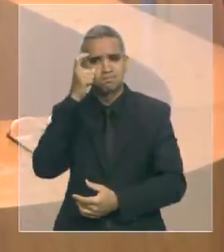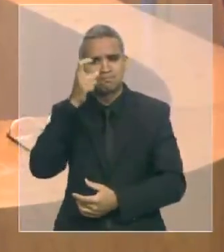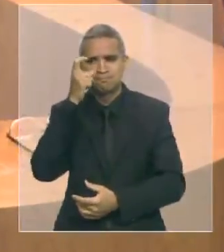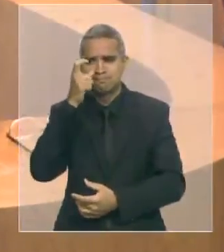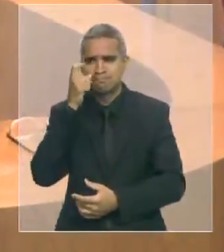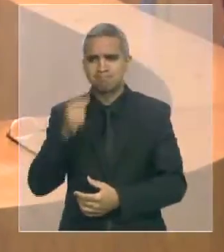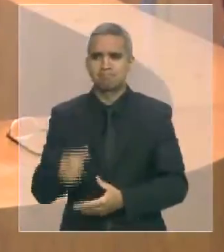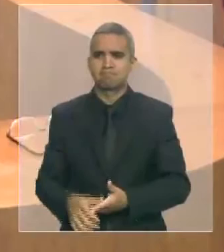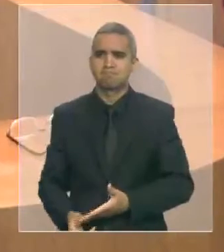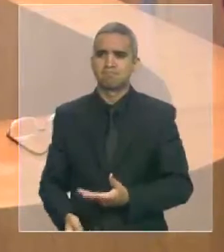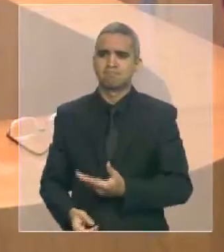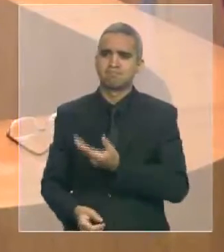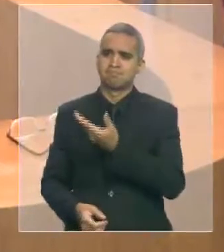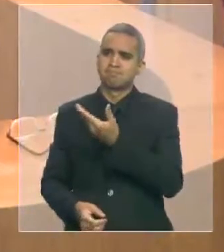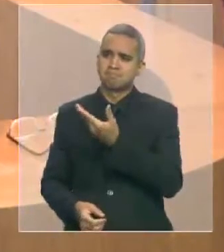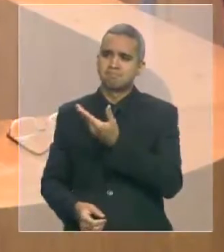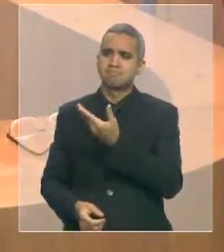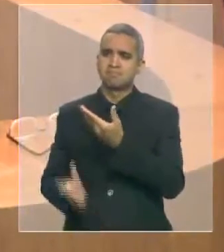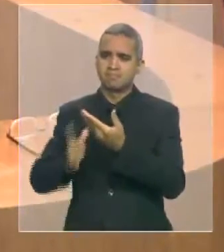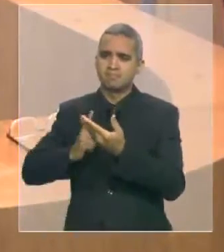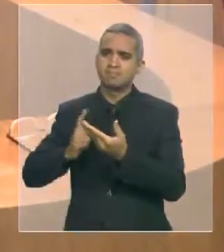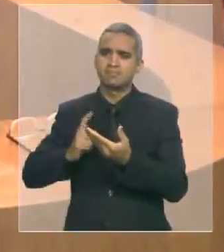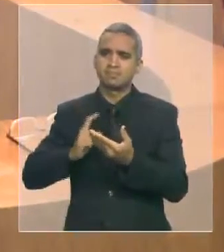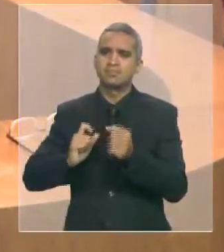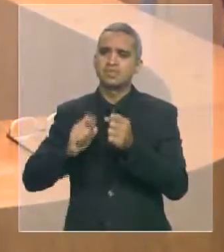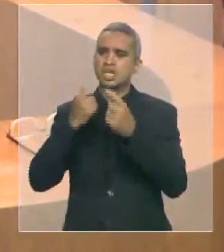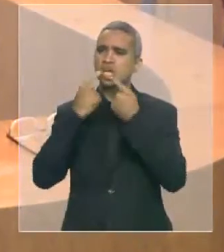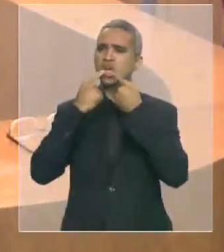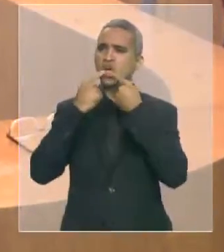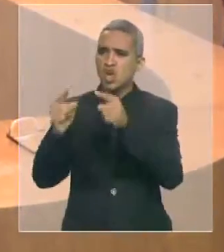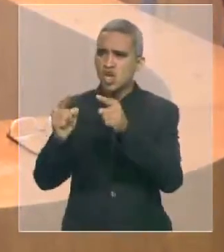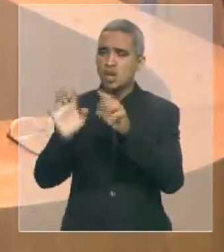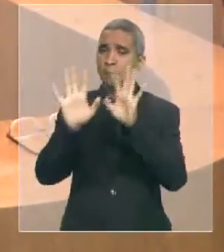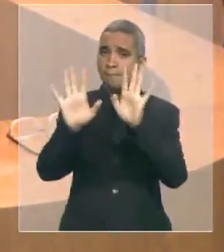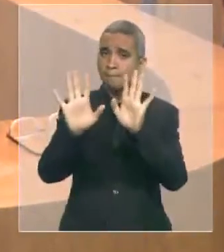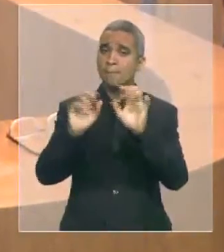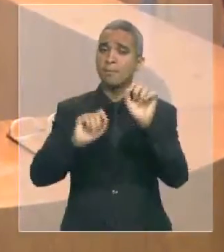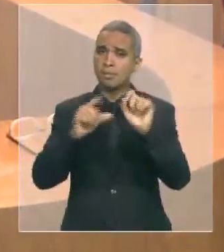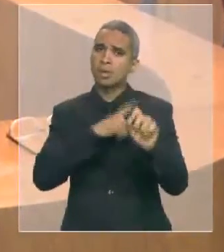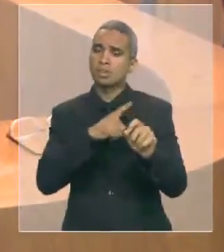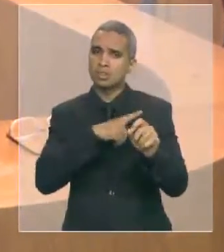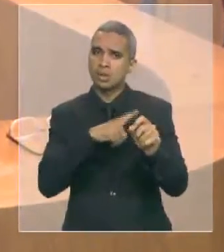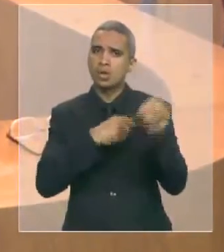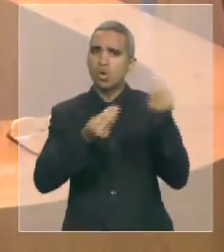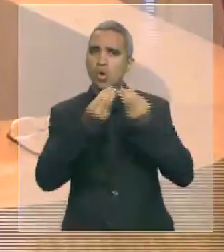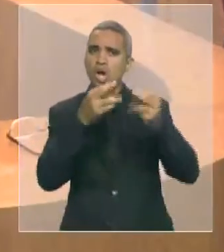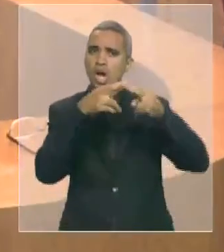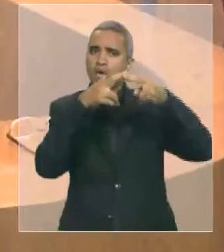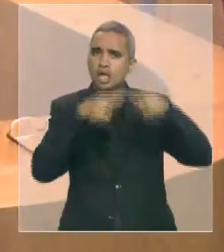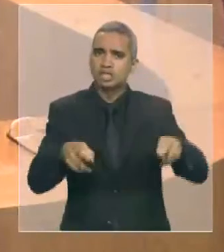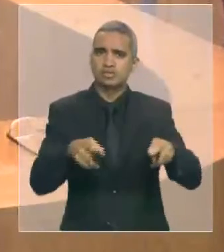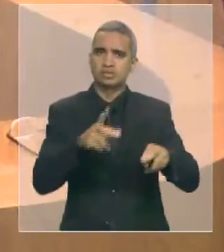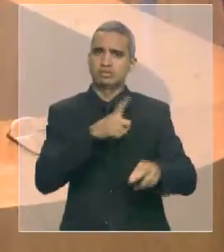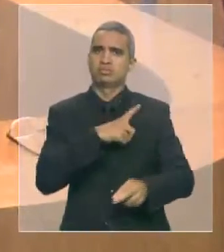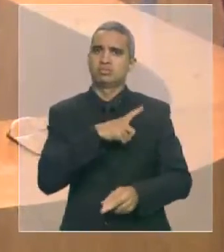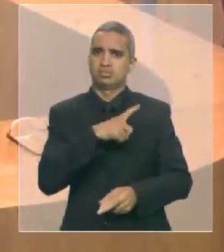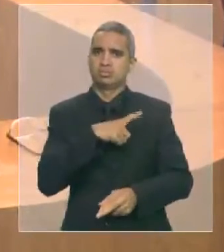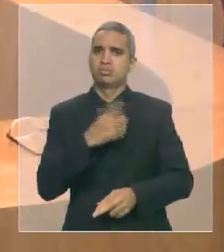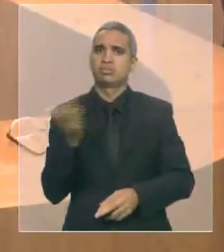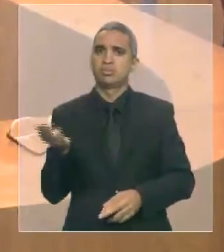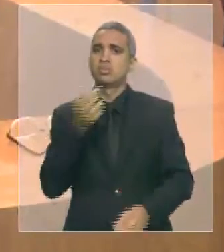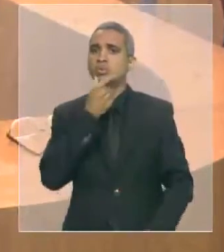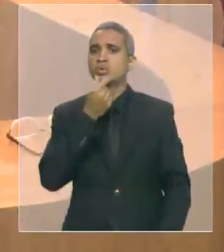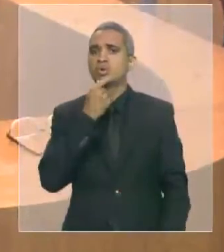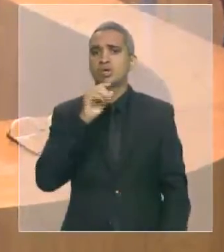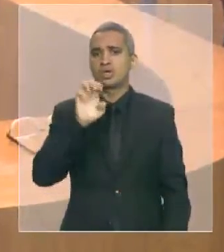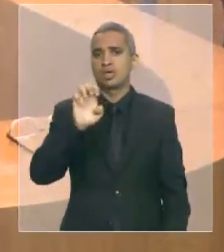crítico, mas que aponta soluções, não é crítica pela crítica simplesmente, o irmão Ebenilso é muito ético,